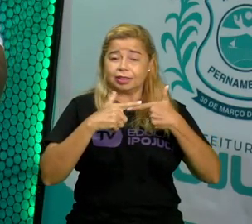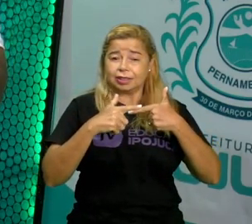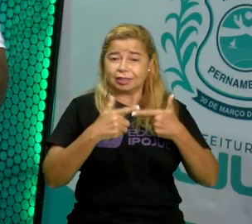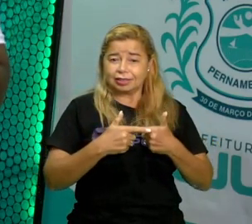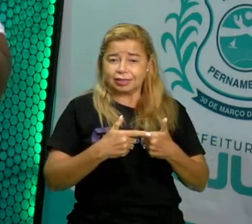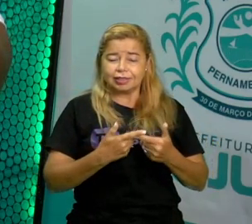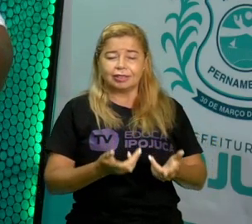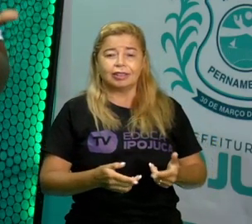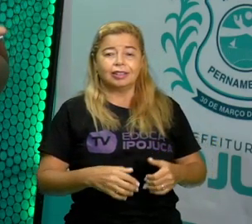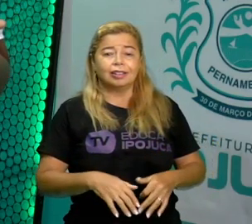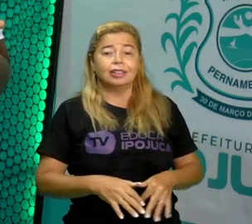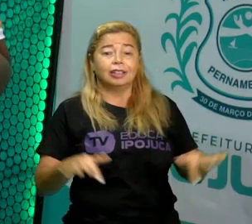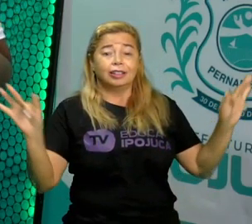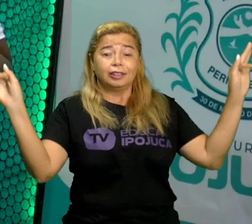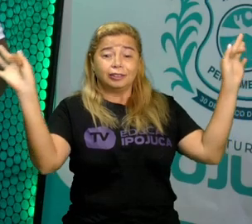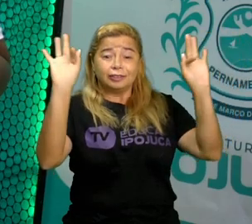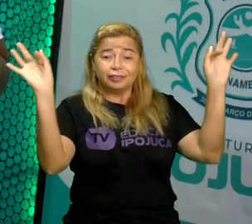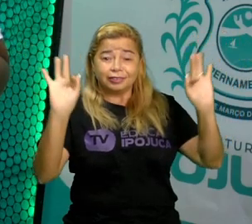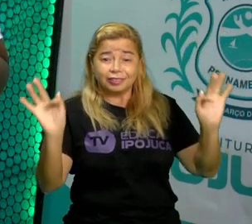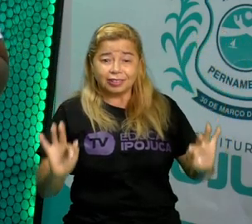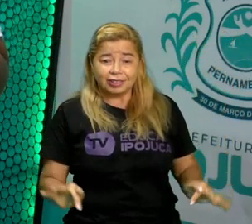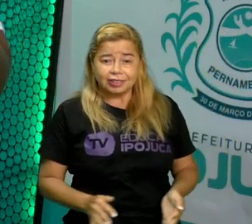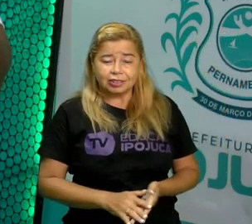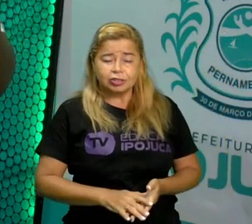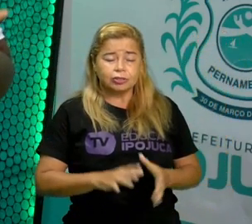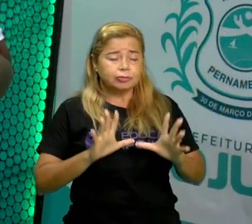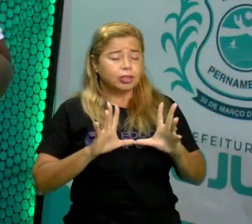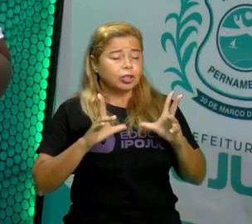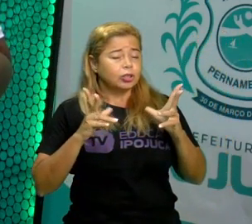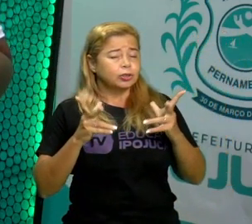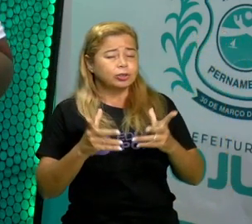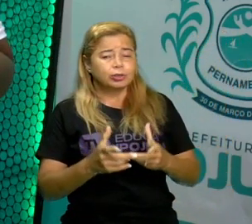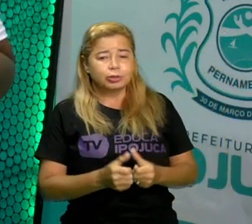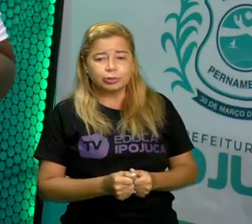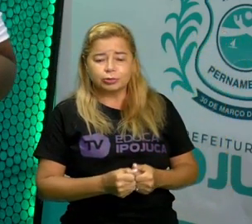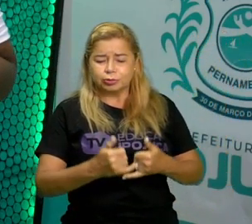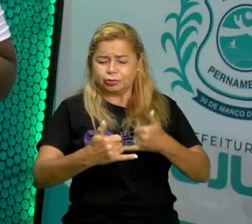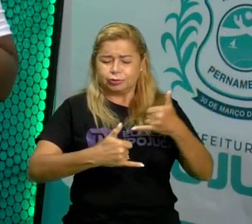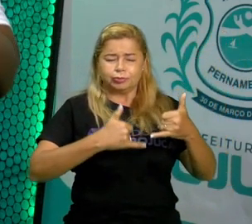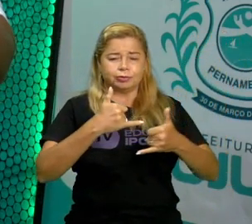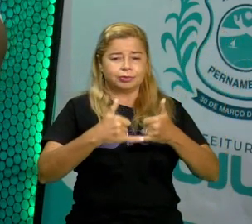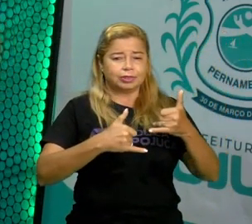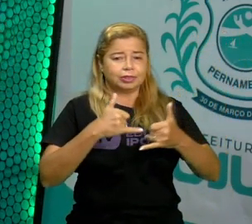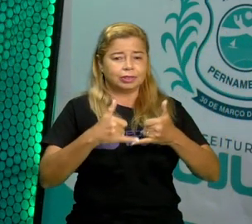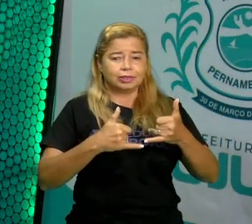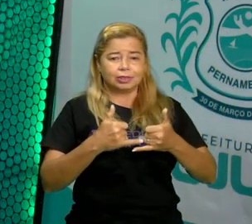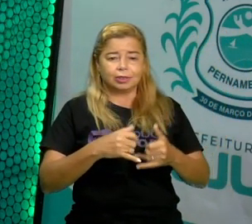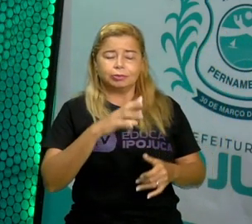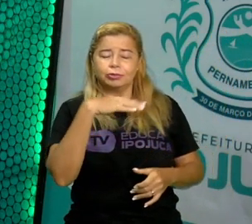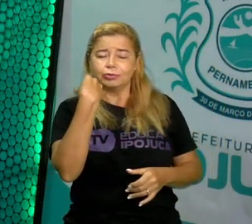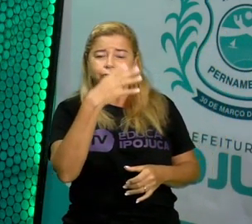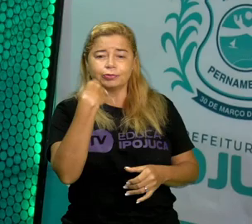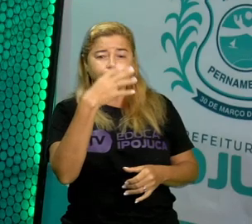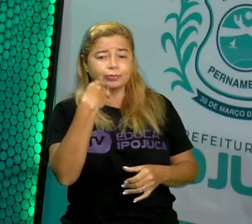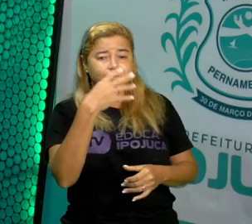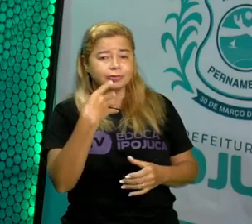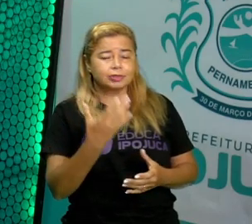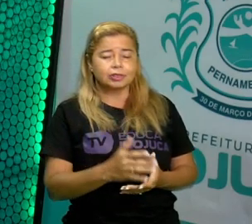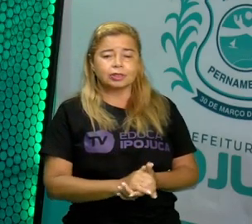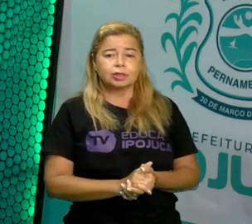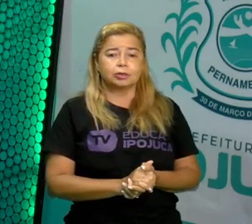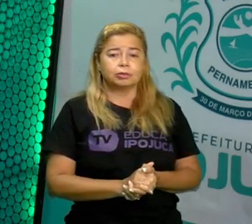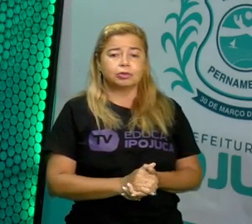animada? Todos nós já cantamos, todos nós já brincamos. E esse